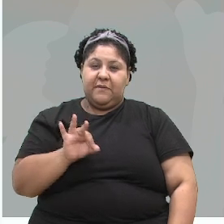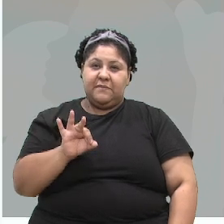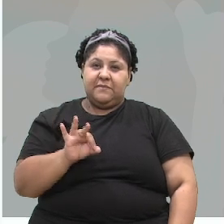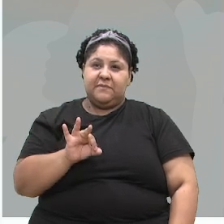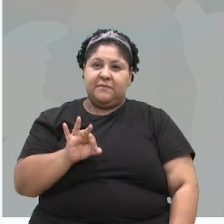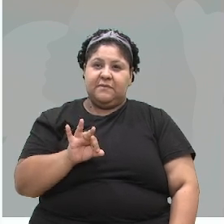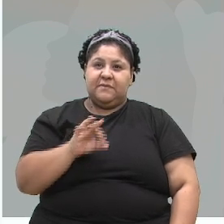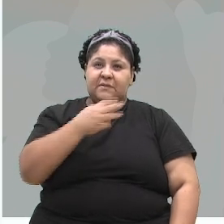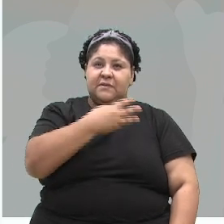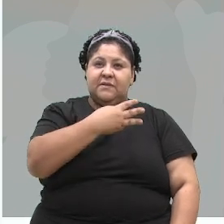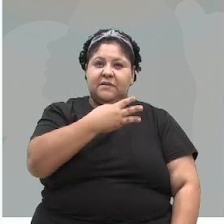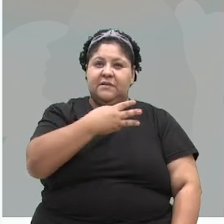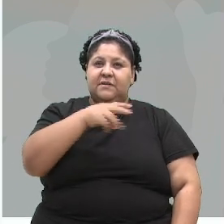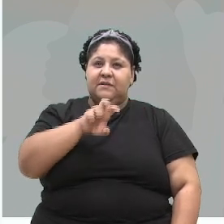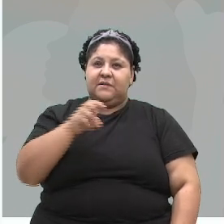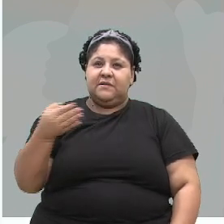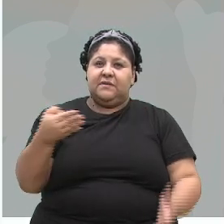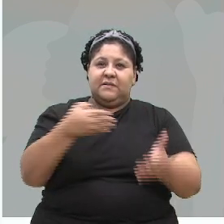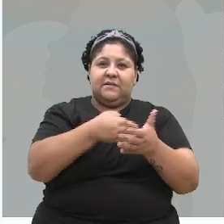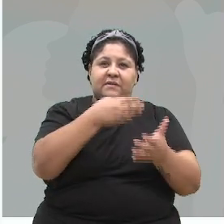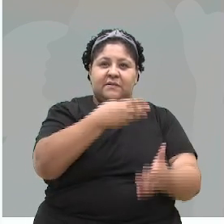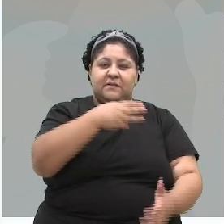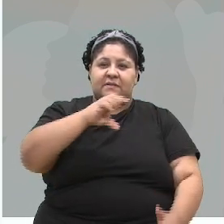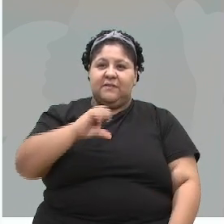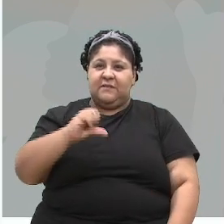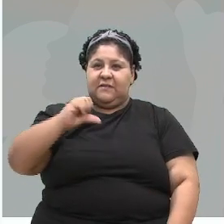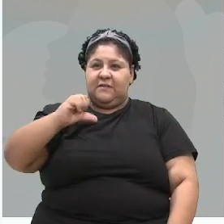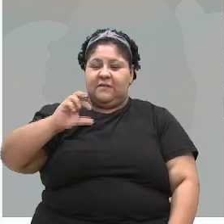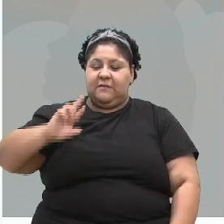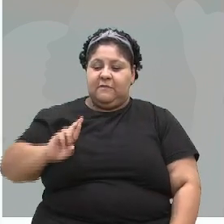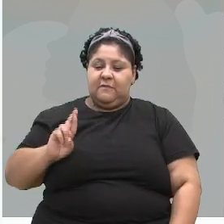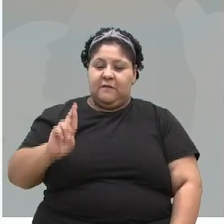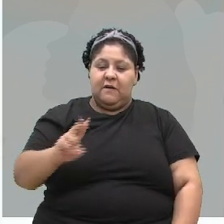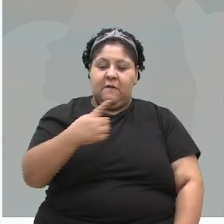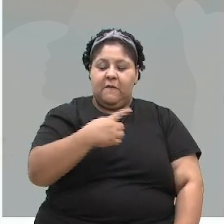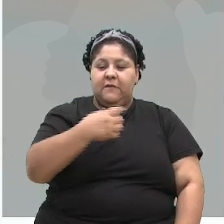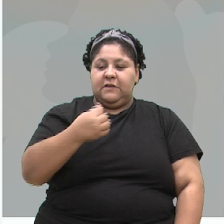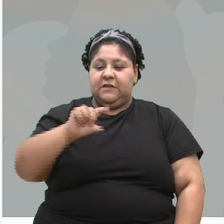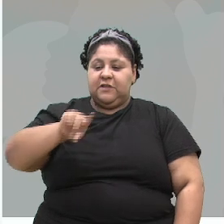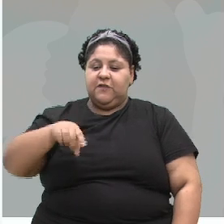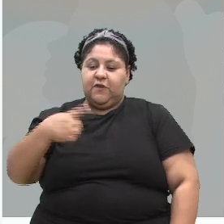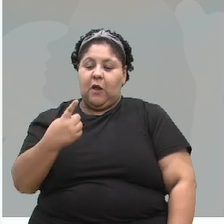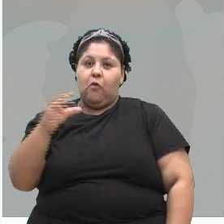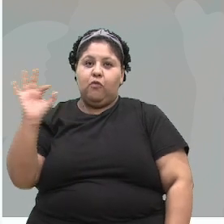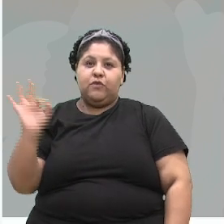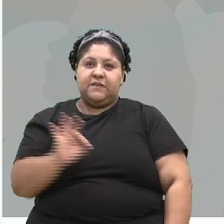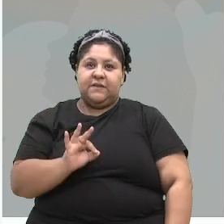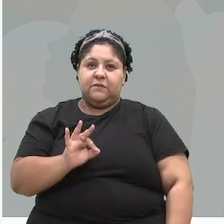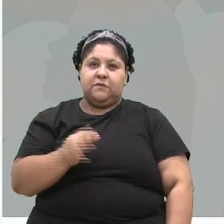de 35 a 39 anos, representando 16,1%.